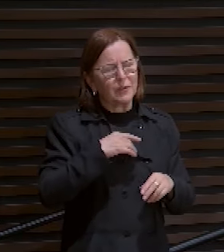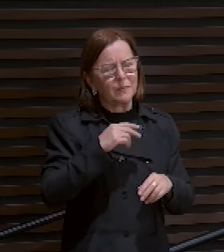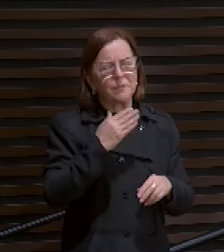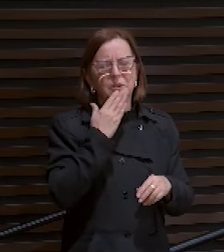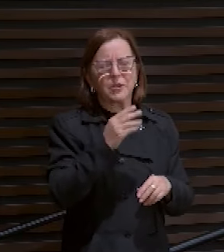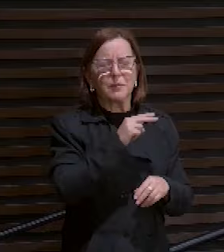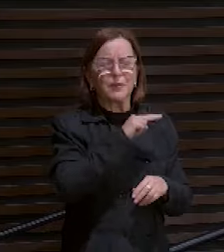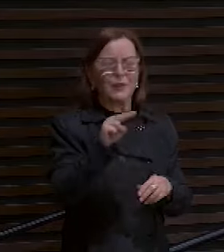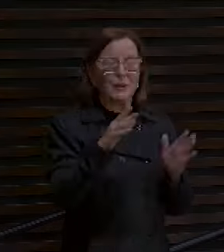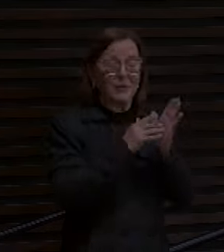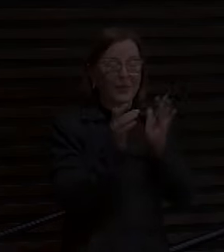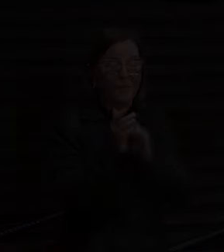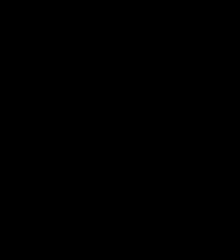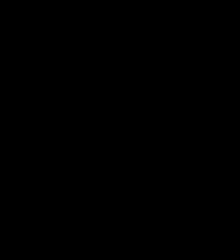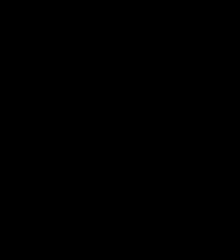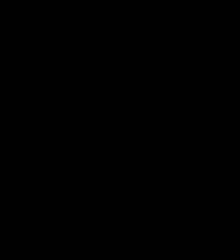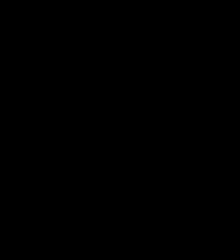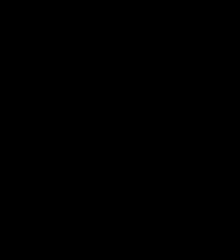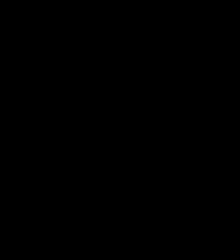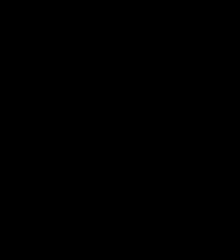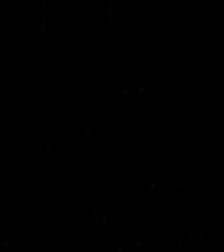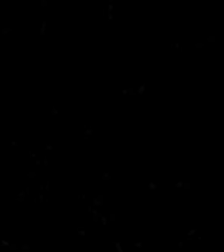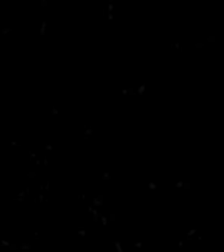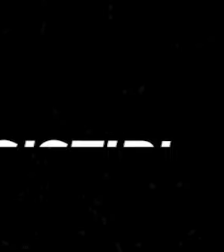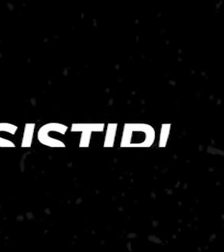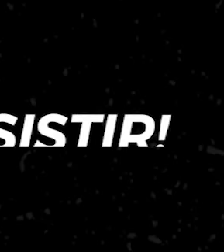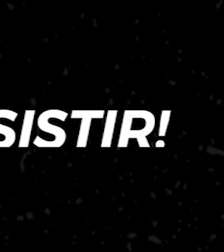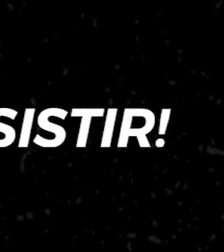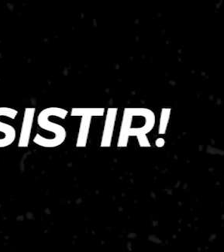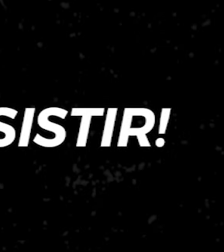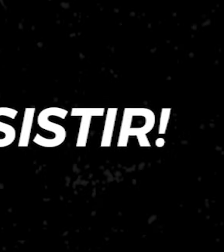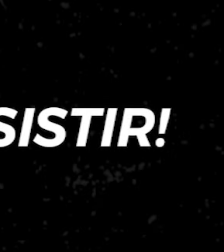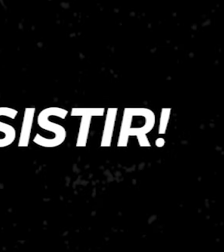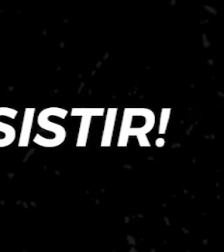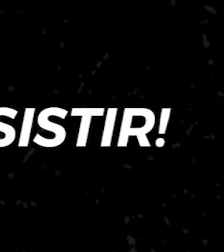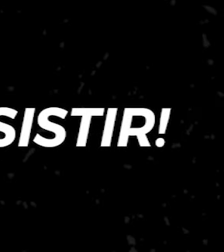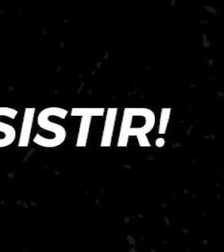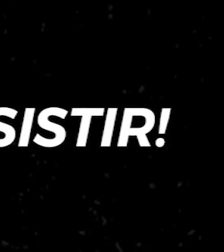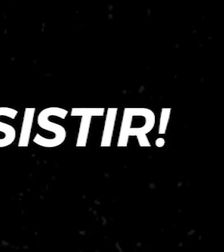Jesus. Amém. Amém. Amém.